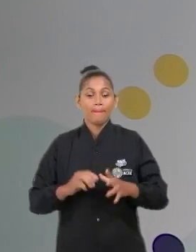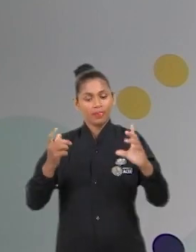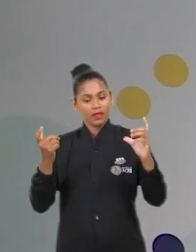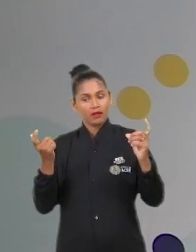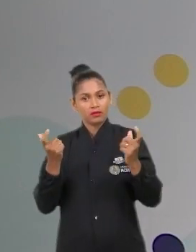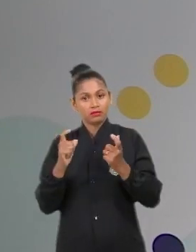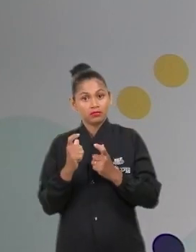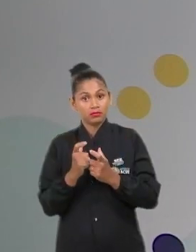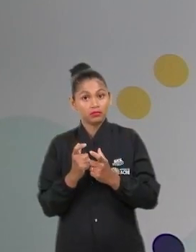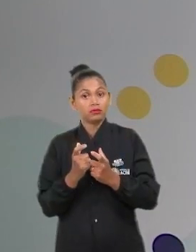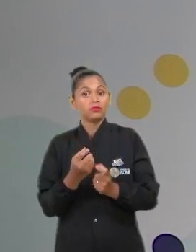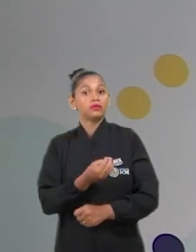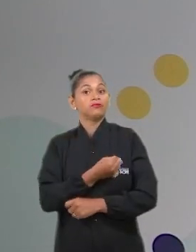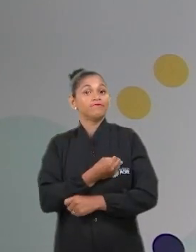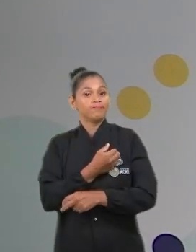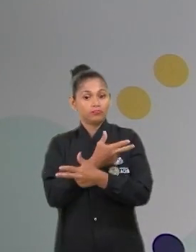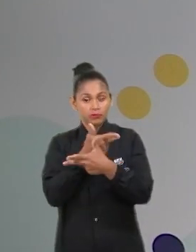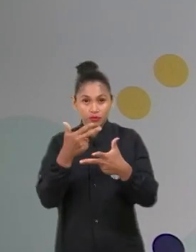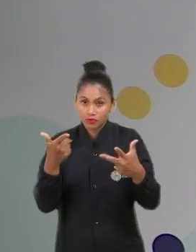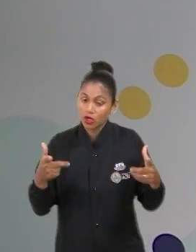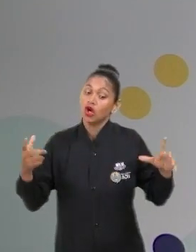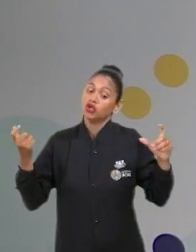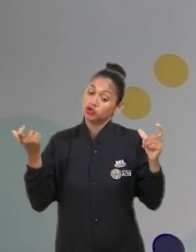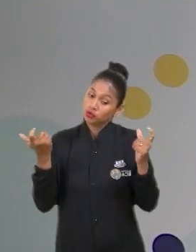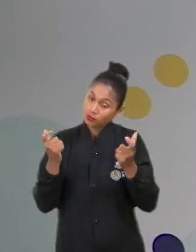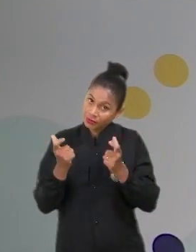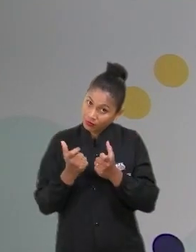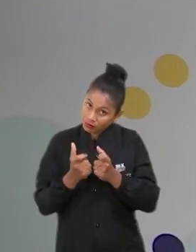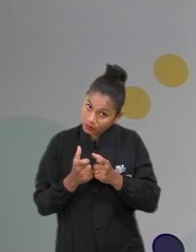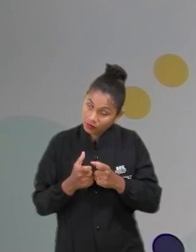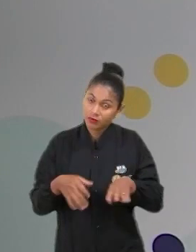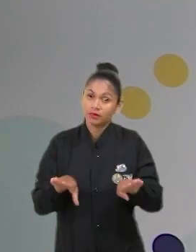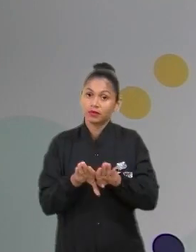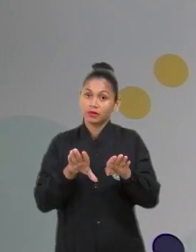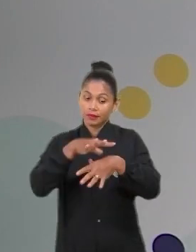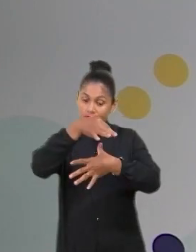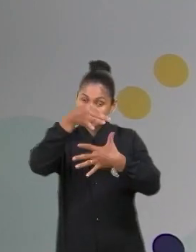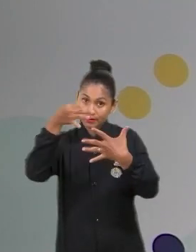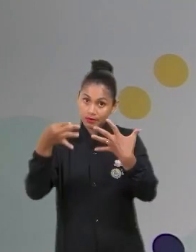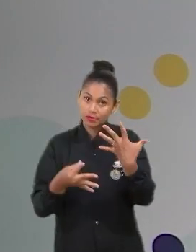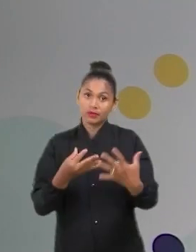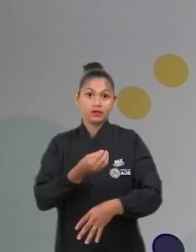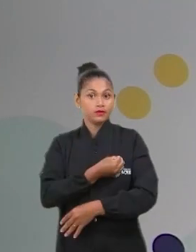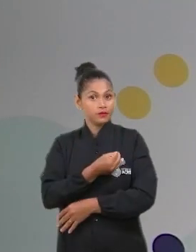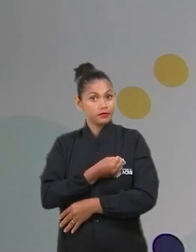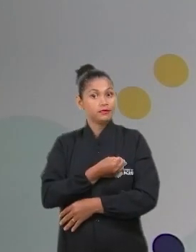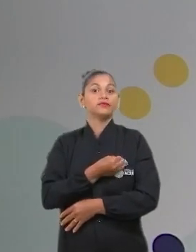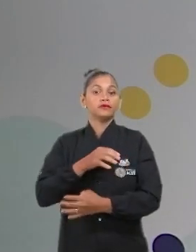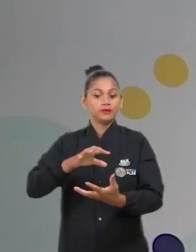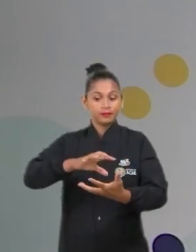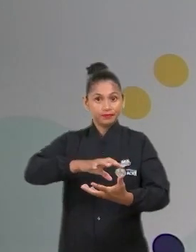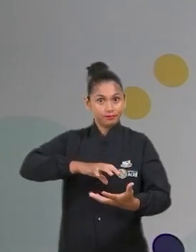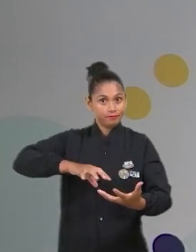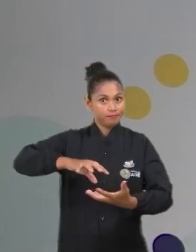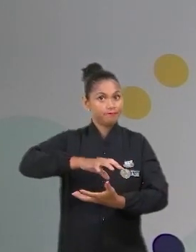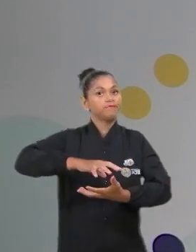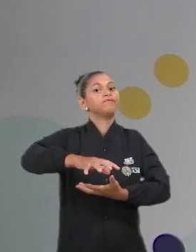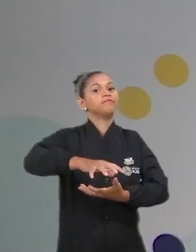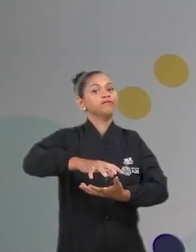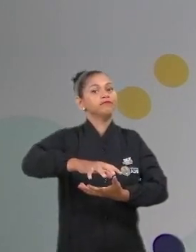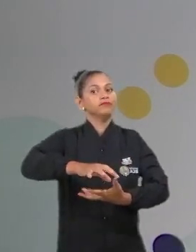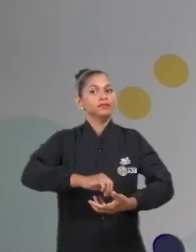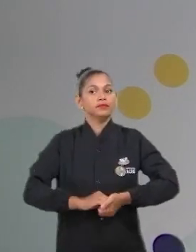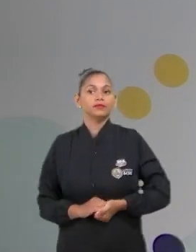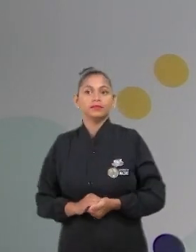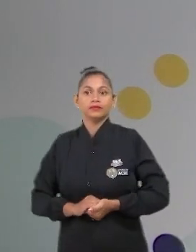de biodiversidade diminua a quantidade de espécie de ser vivo em um ecossistema. Vou passar um pouquinho.